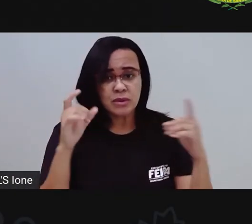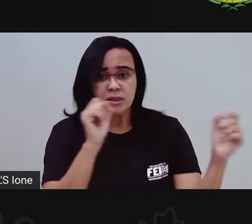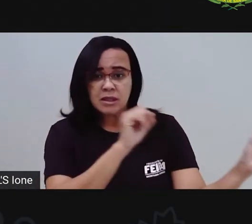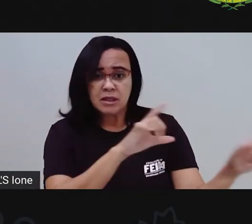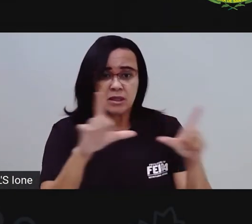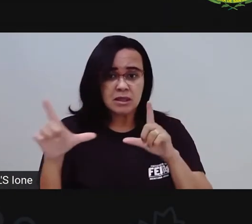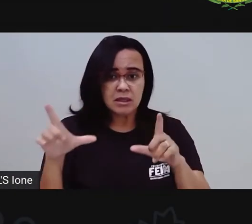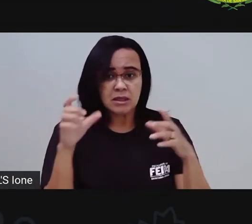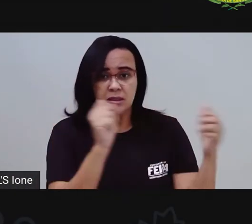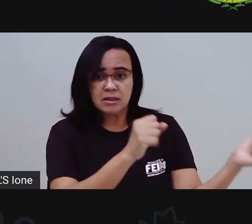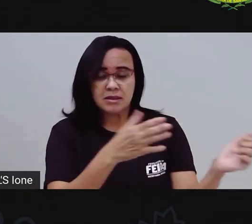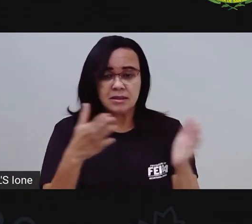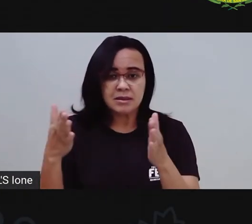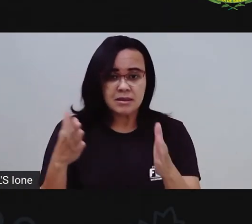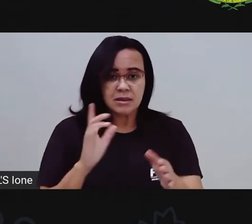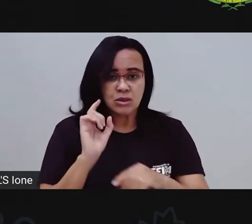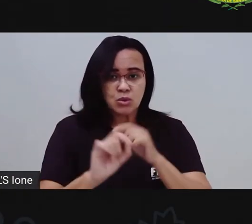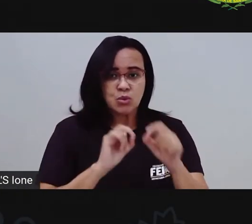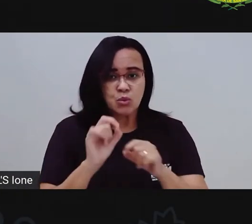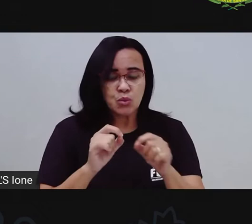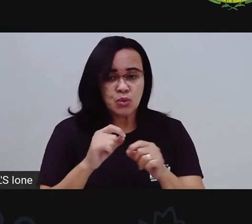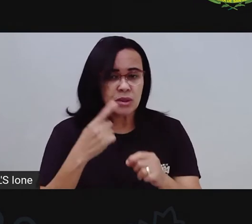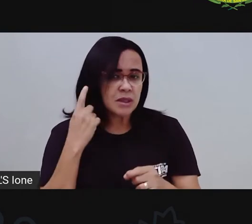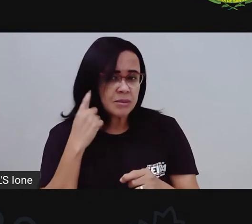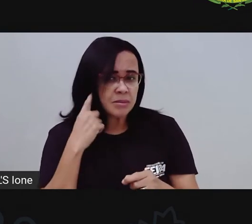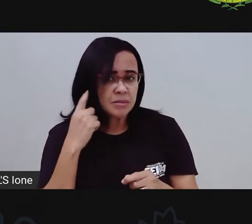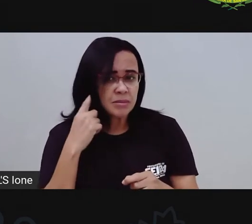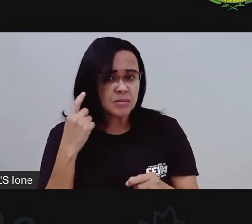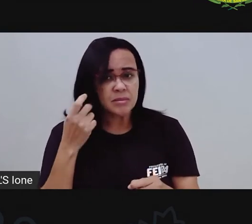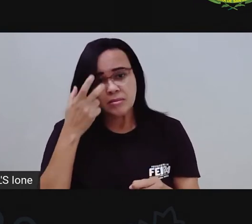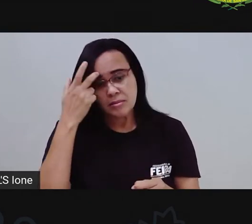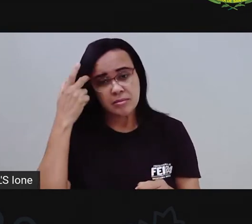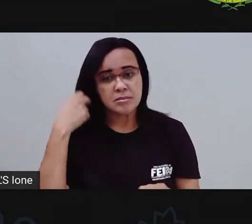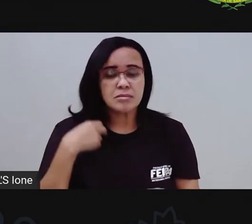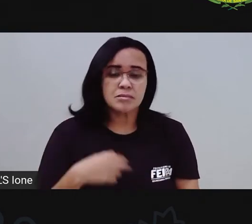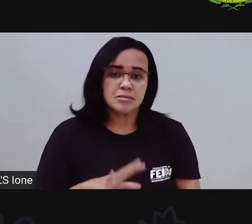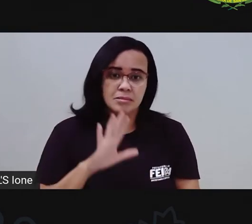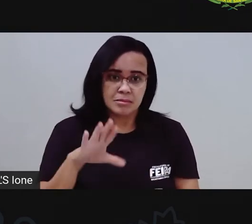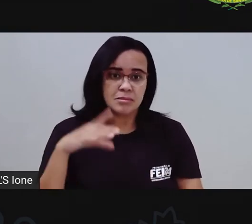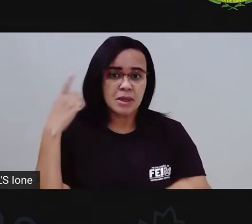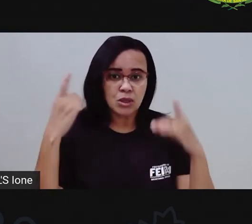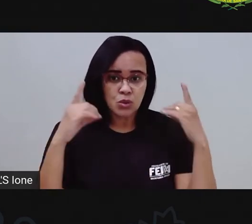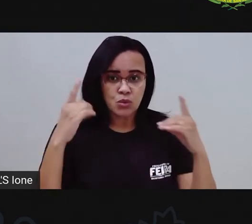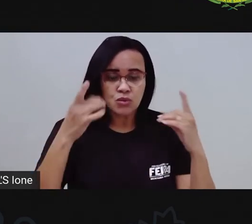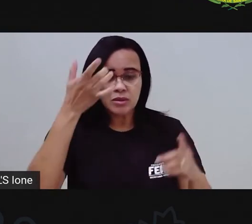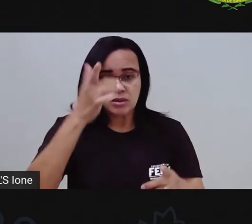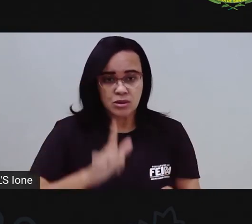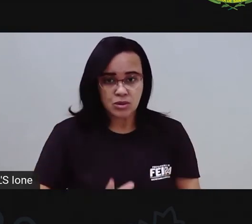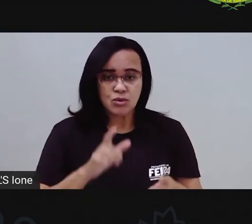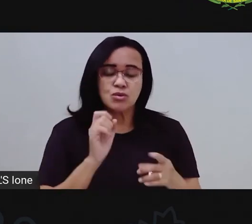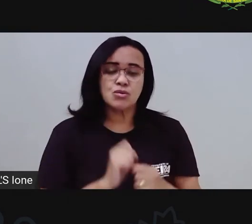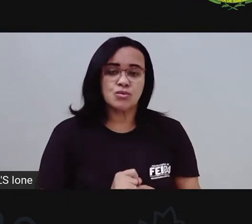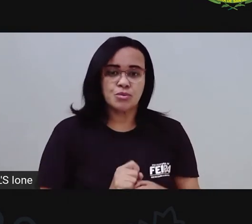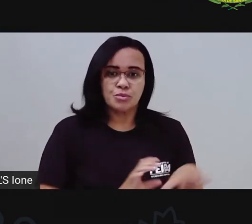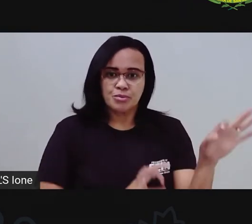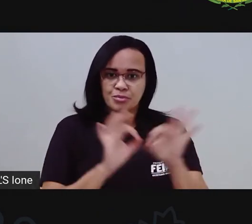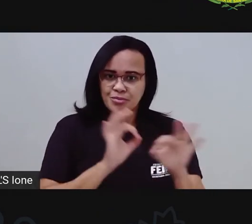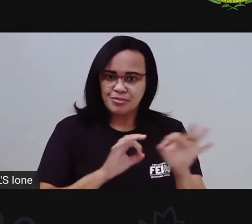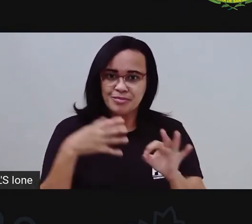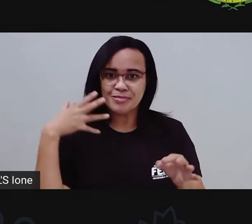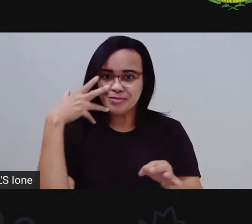na dúvida, né? Se eu coloquei o som para vocês. Mas na dúvida, vamos fazer de novo, bonitinho, para ficar tudo certo aí no vídeo.